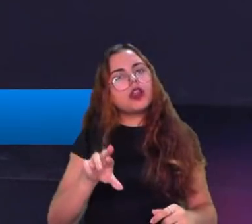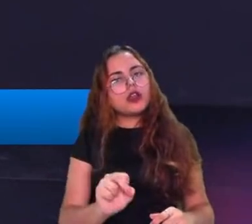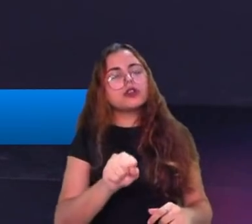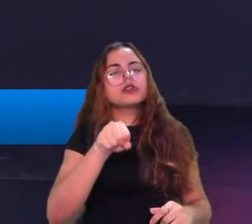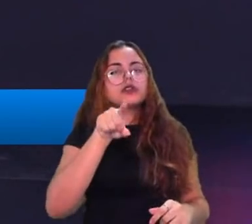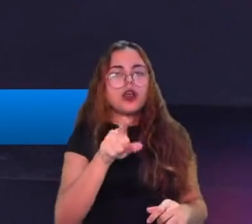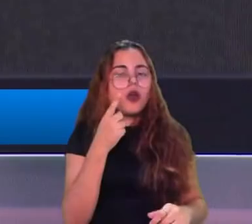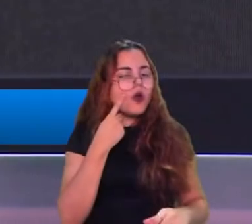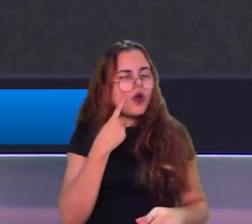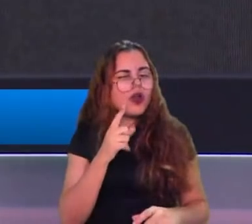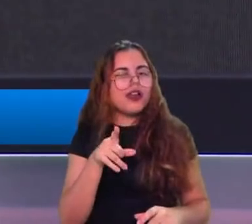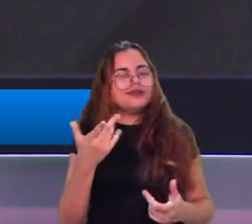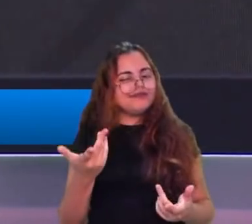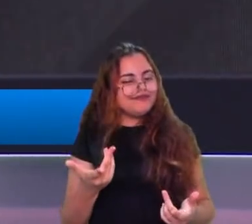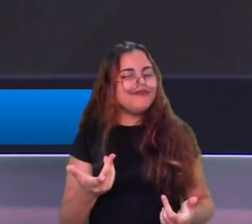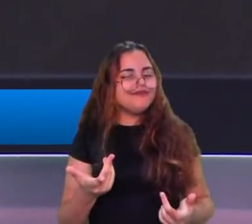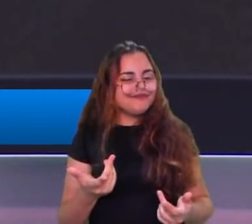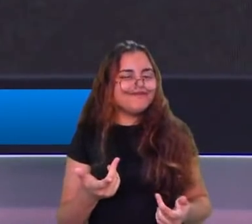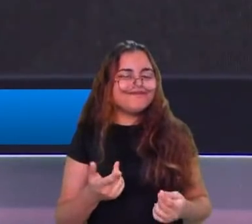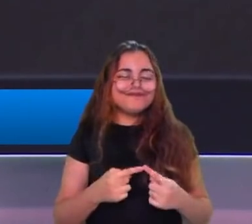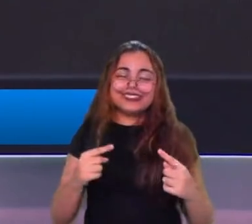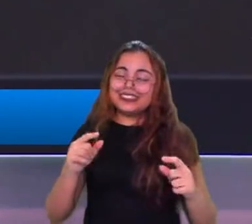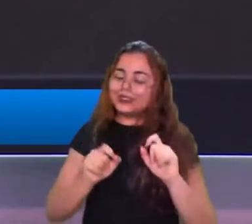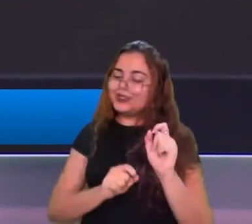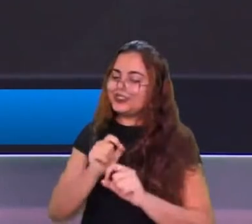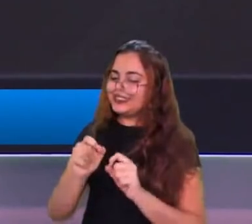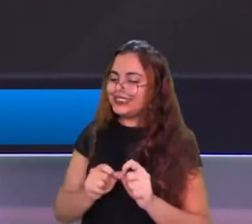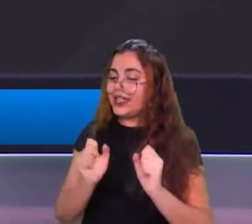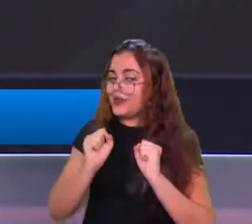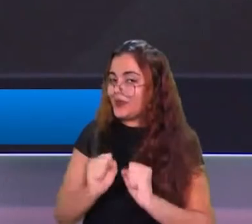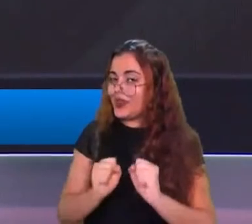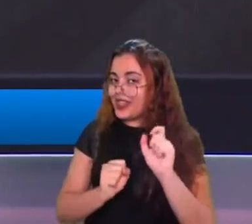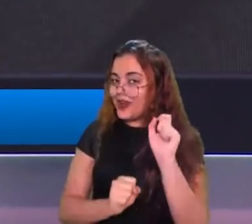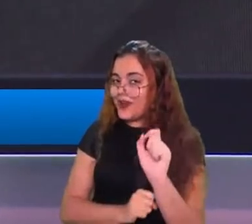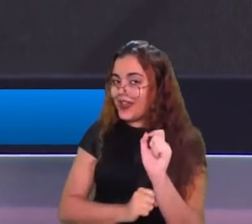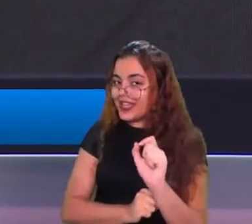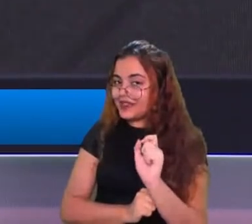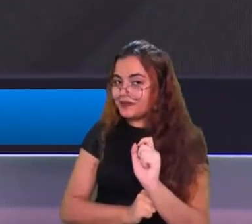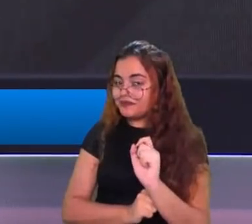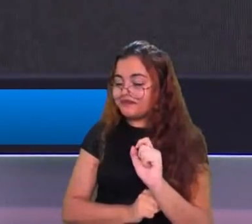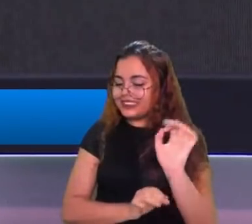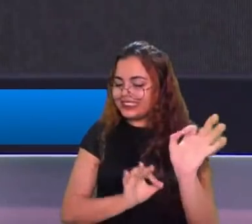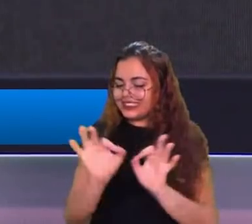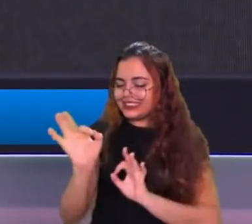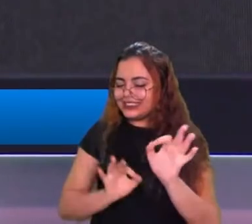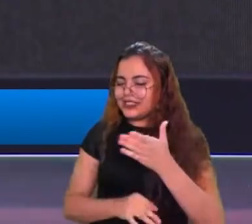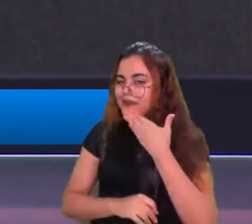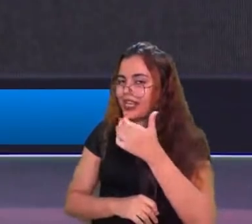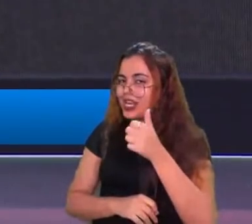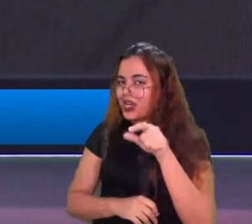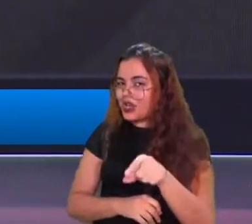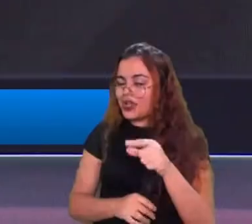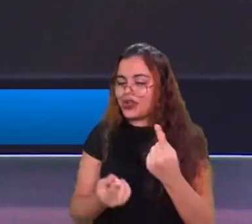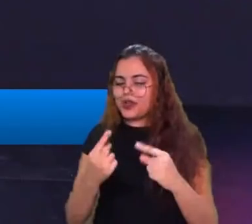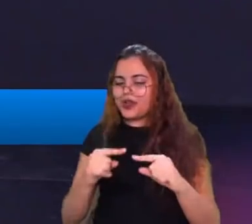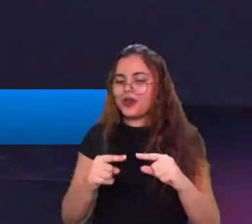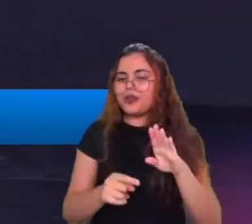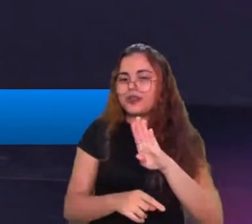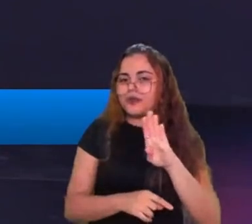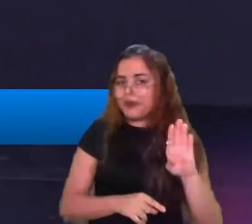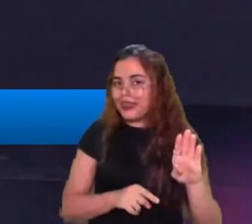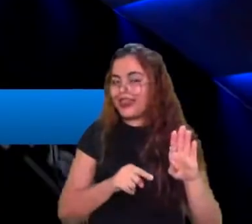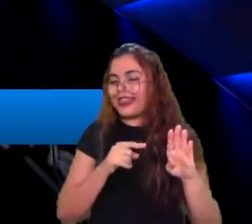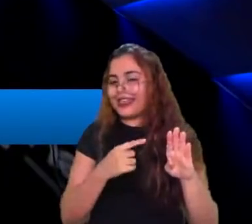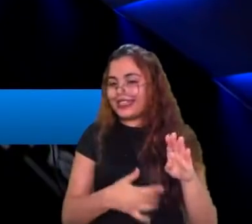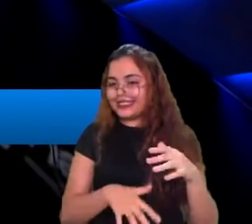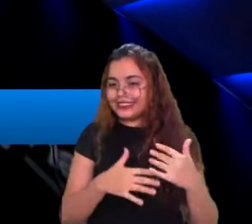mas assim dava pra eles terem se preparado melhor né, contra esse BD vamos ver BD vamos